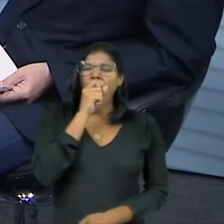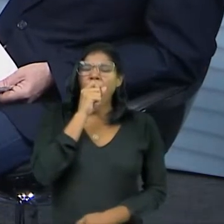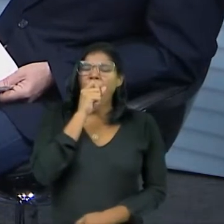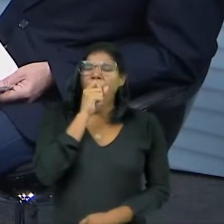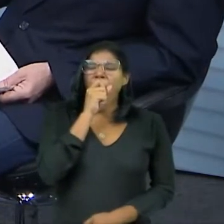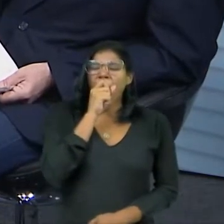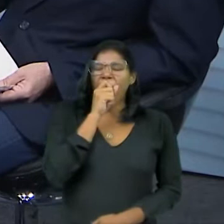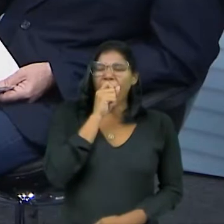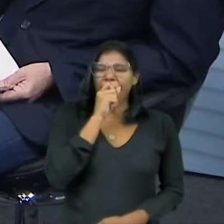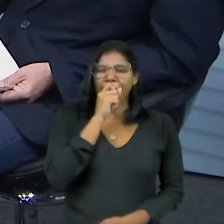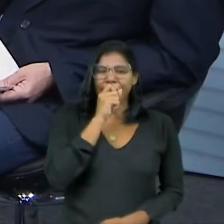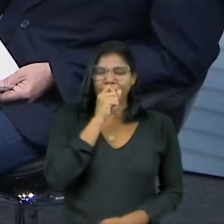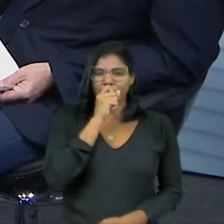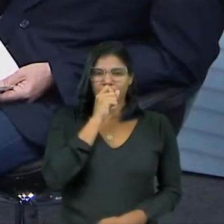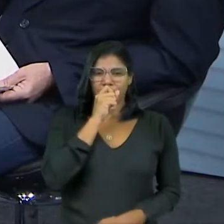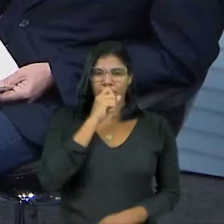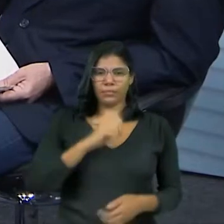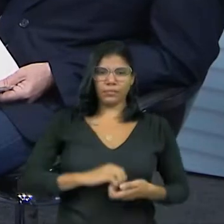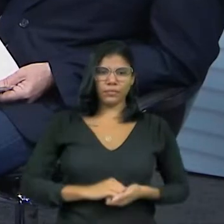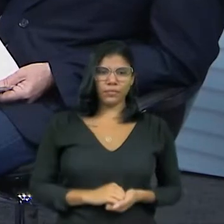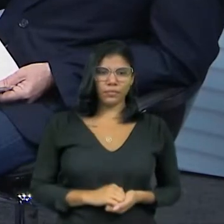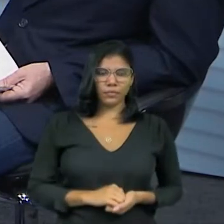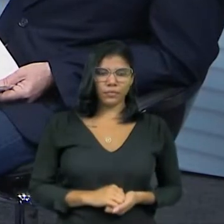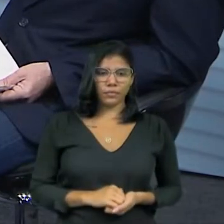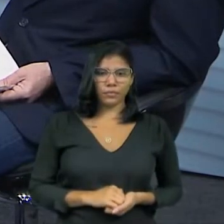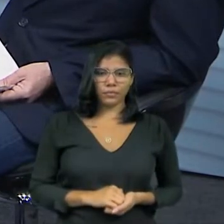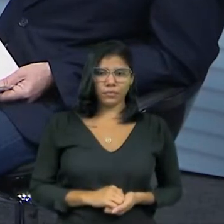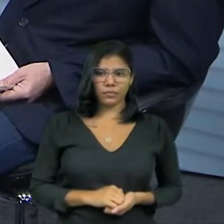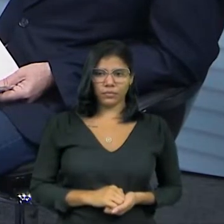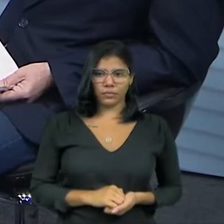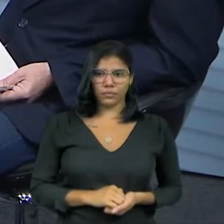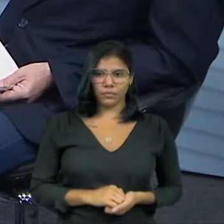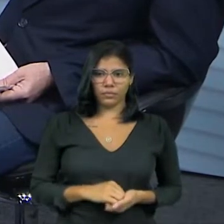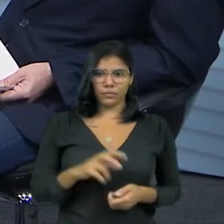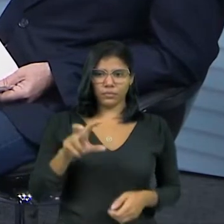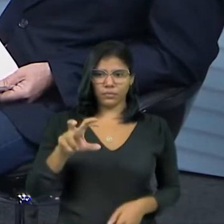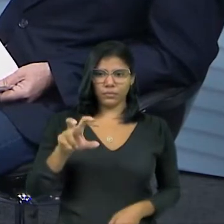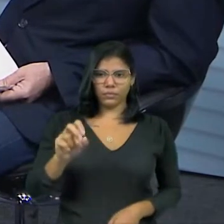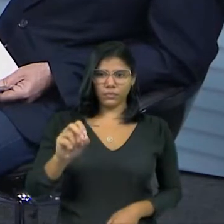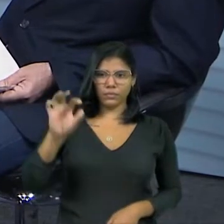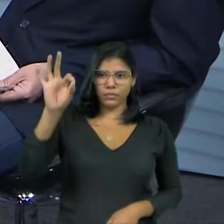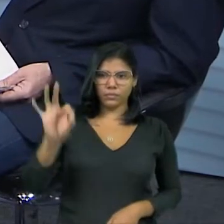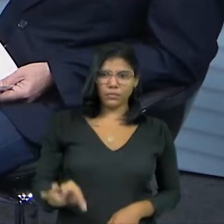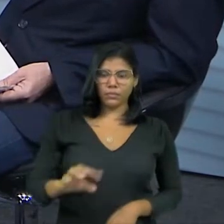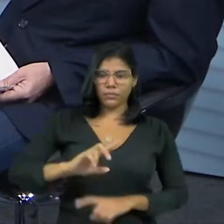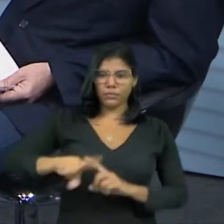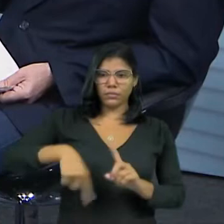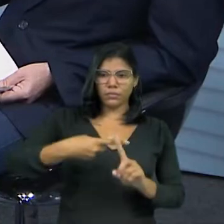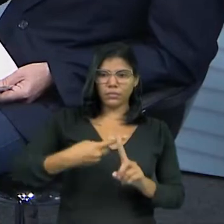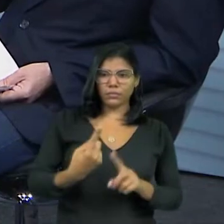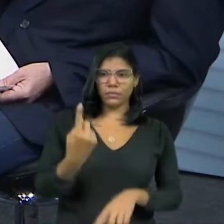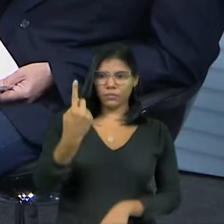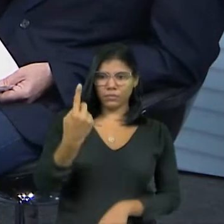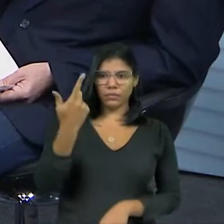e o presidente da República. O presidente, isso. Então, assim, os registros...% mais um dos votos válidos. Os votos válidos ganham primeiro turno. Ganham primeiro turno. Tá.